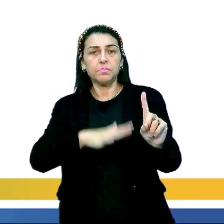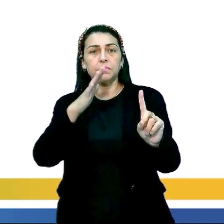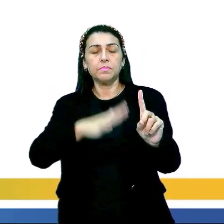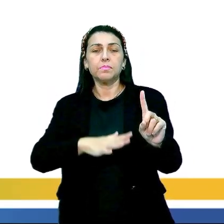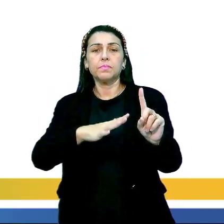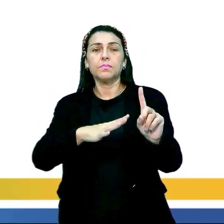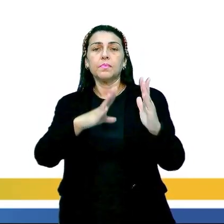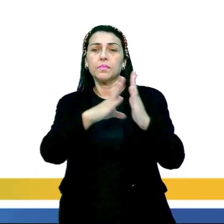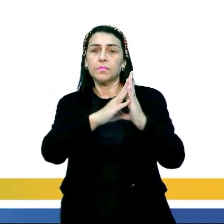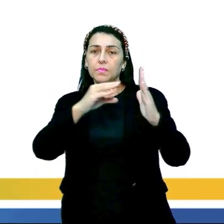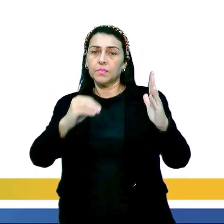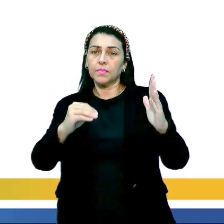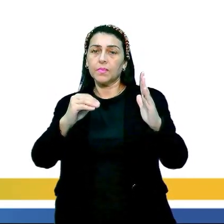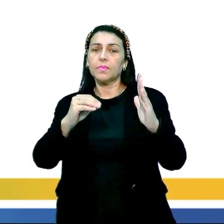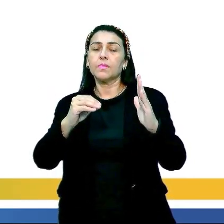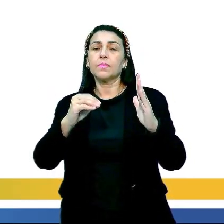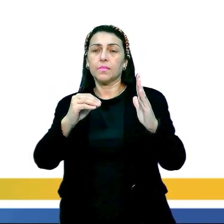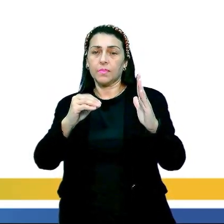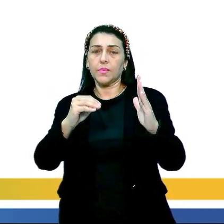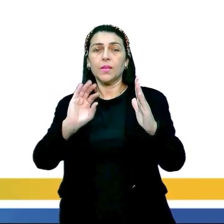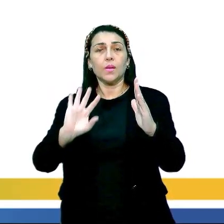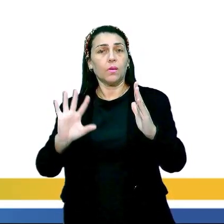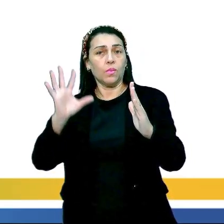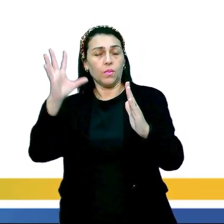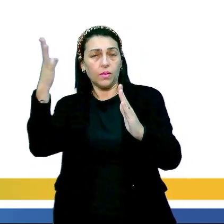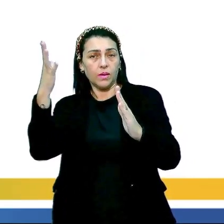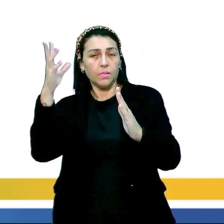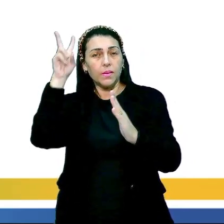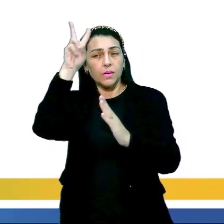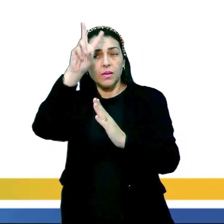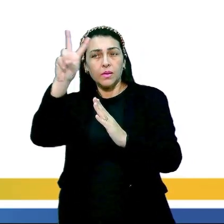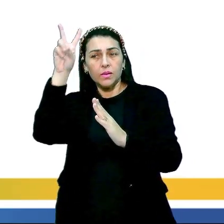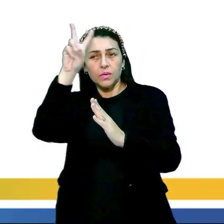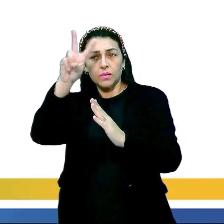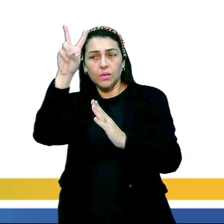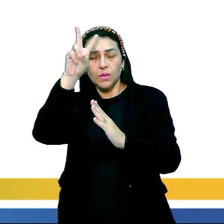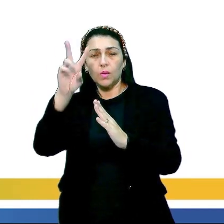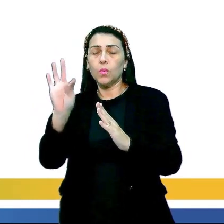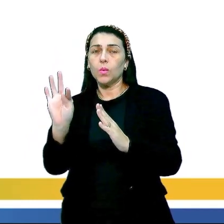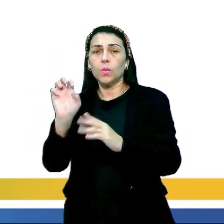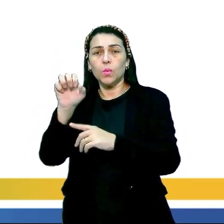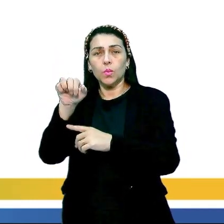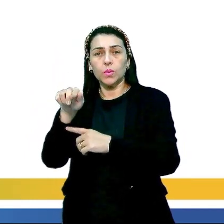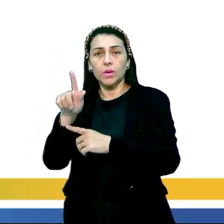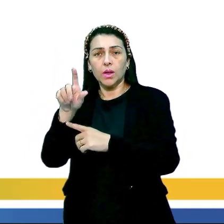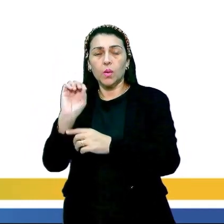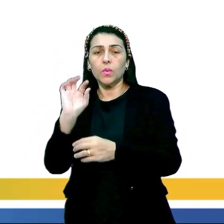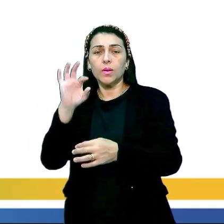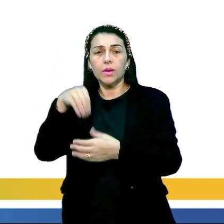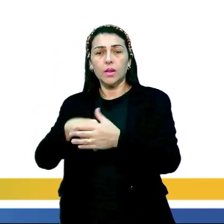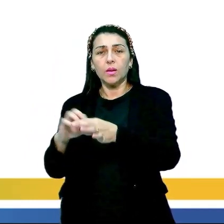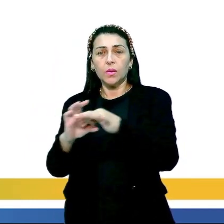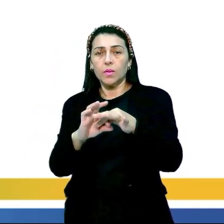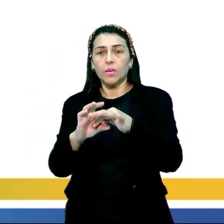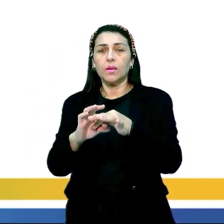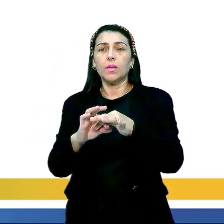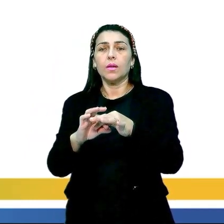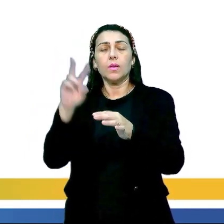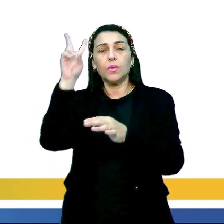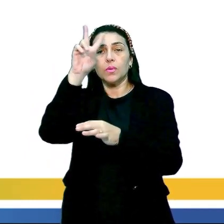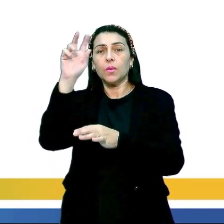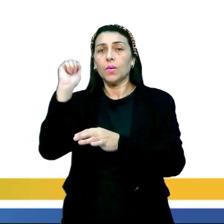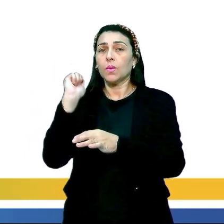retratar ou, inclusive, ser reflexo de acontecimento de sua história, o tango, dentro do contexto histórico argentino,